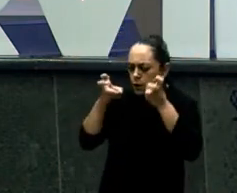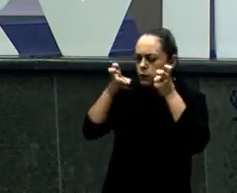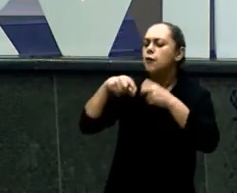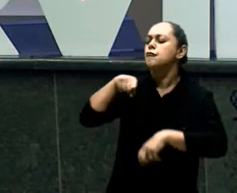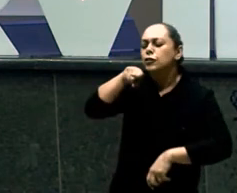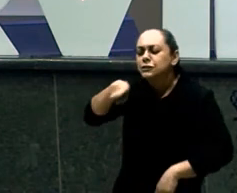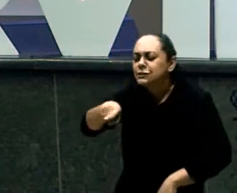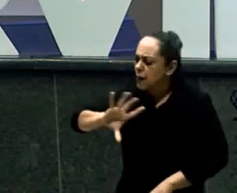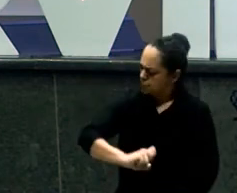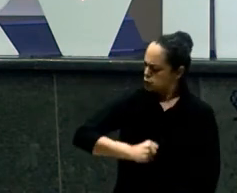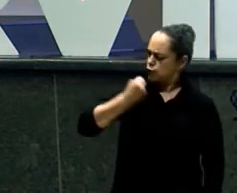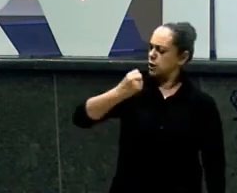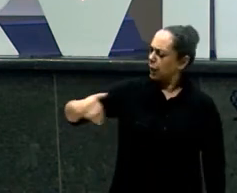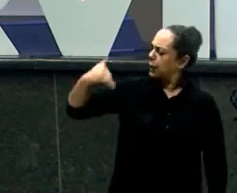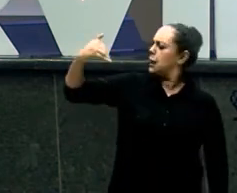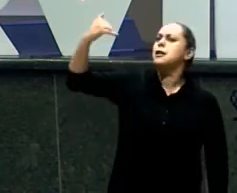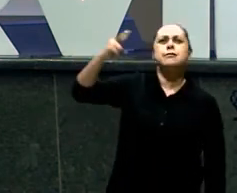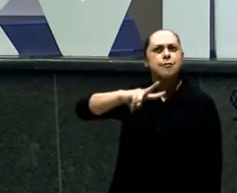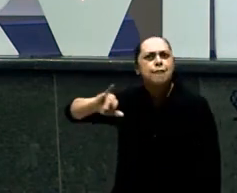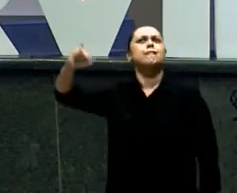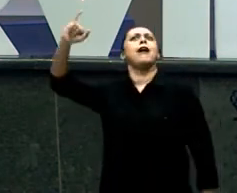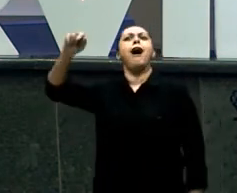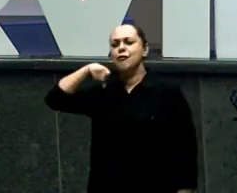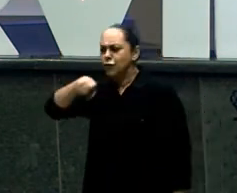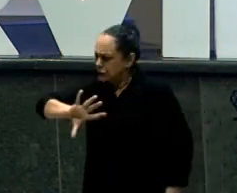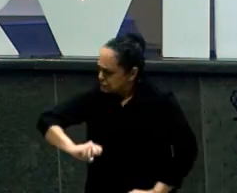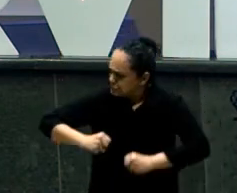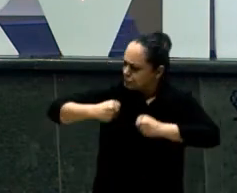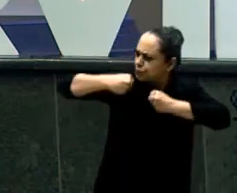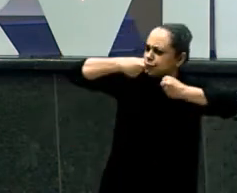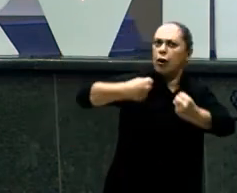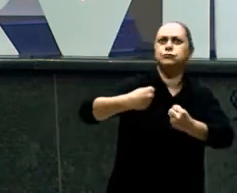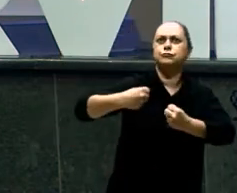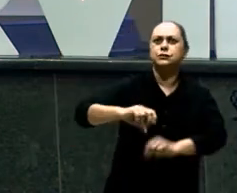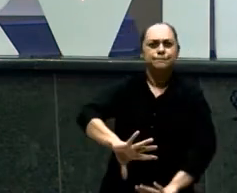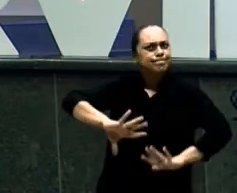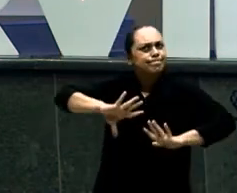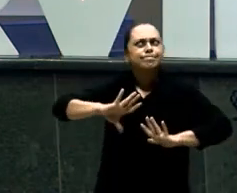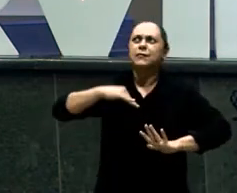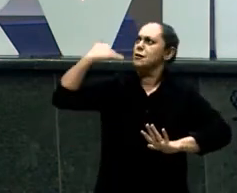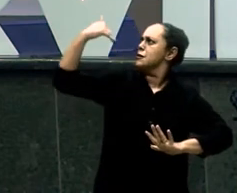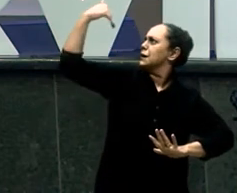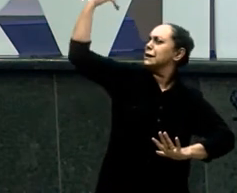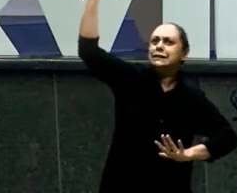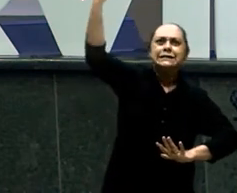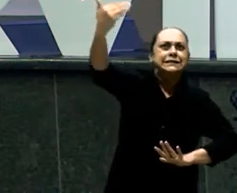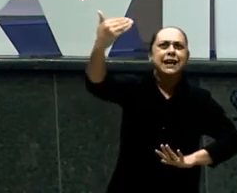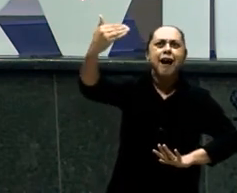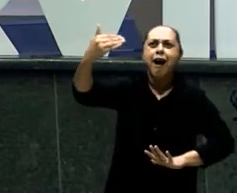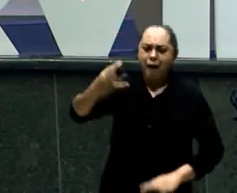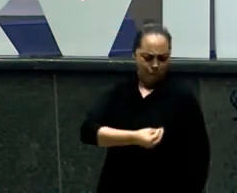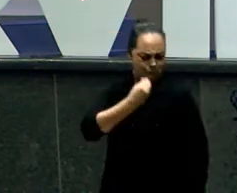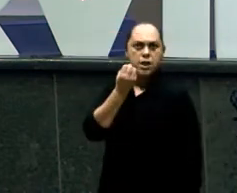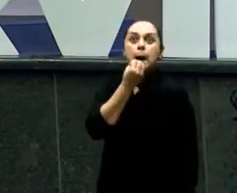precisa Agora se você Sair da tua casa Quando passar por perrengue Por luta Por luta prova Você vai sofrer Porque